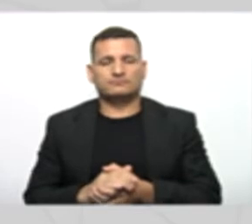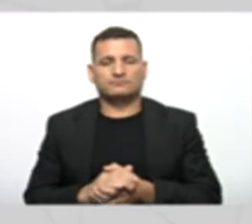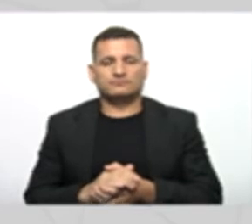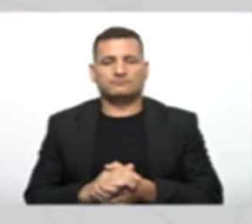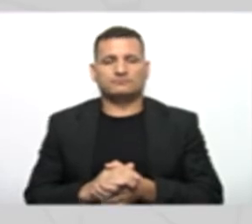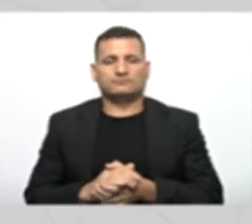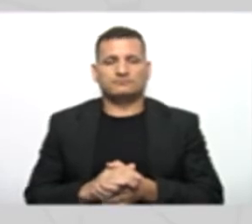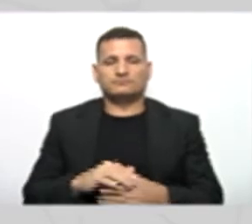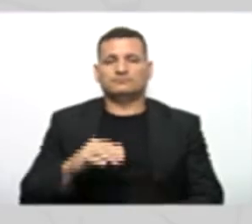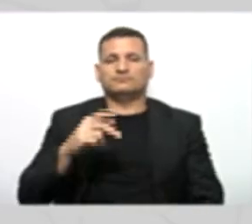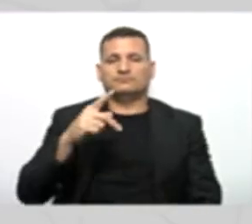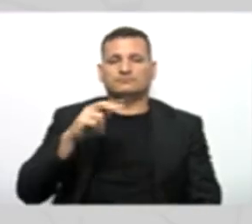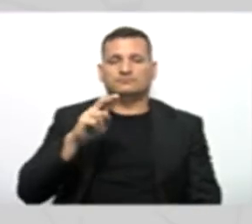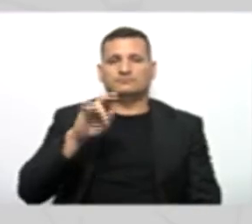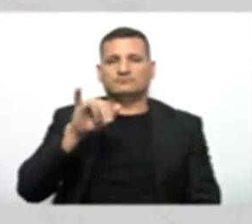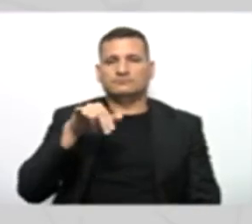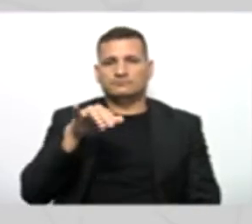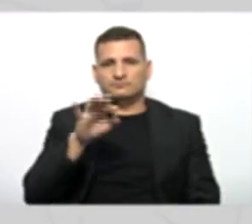Pessoa física